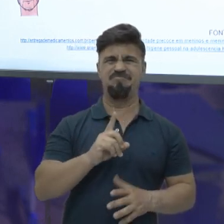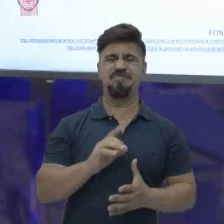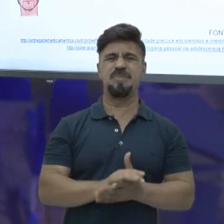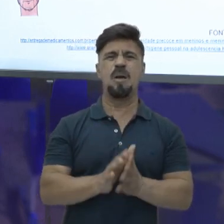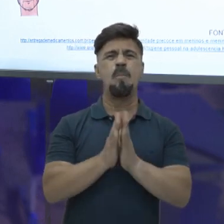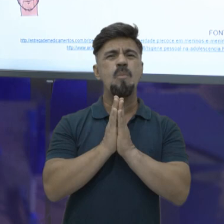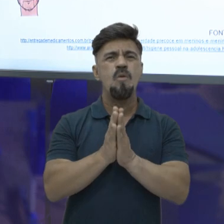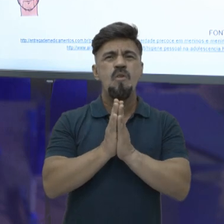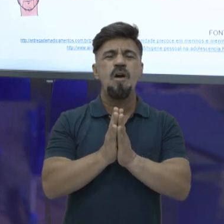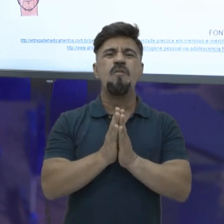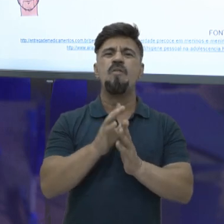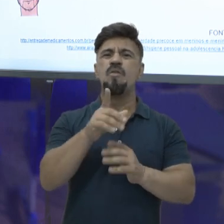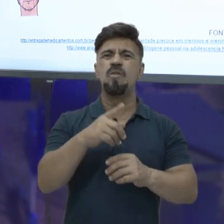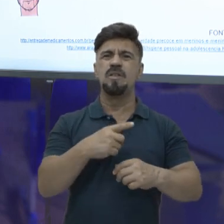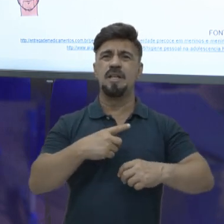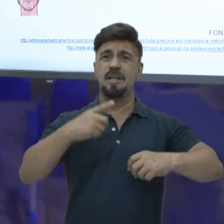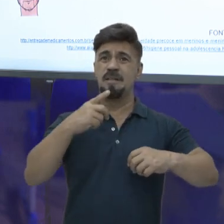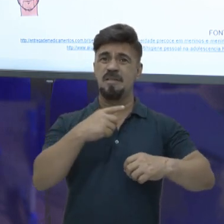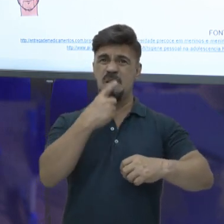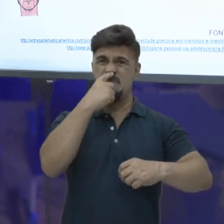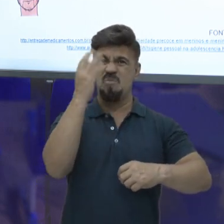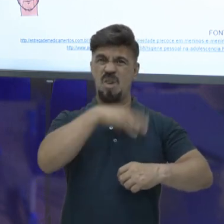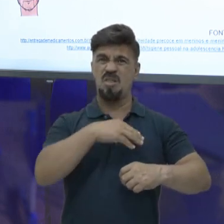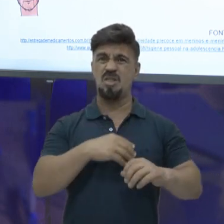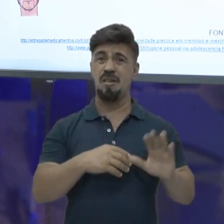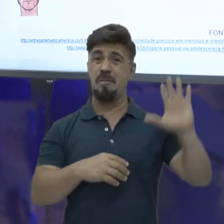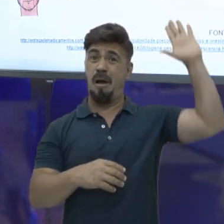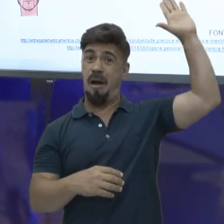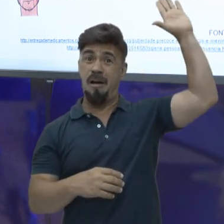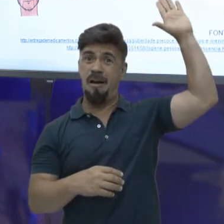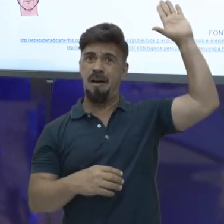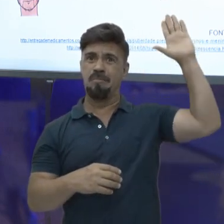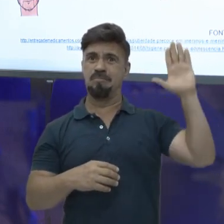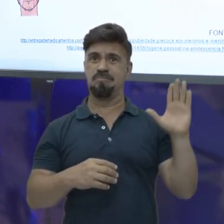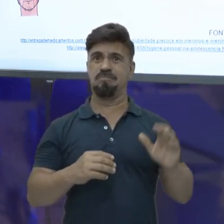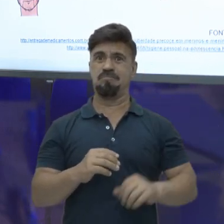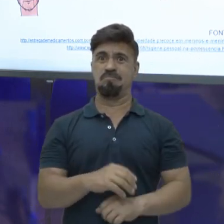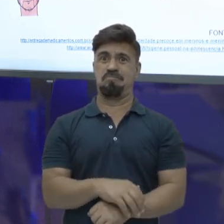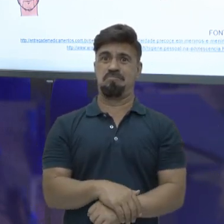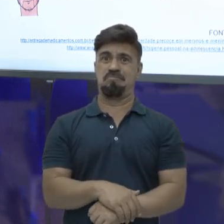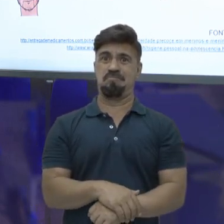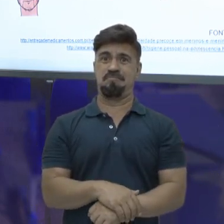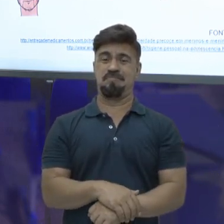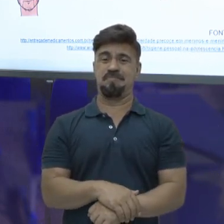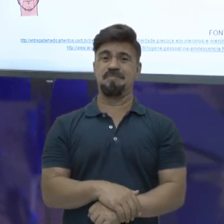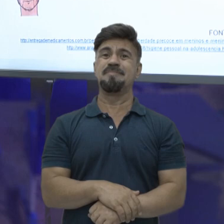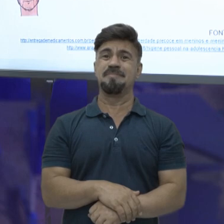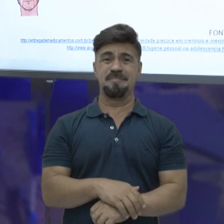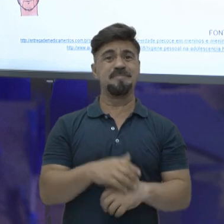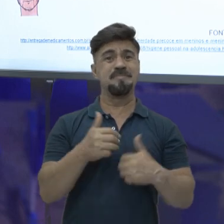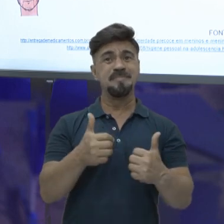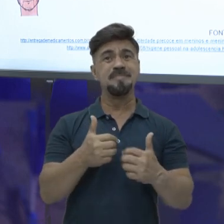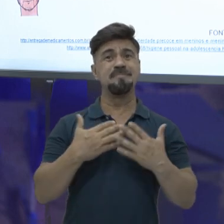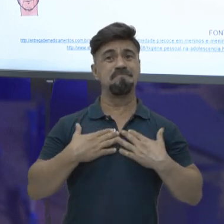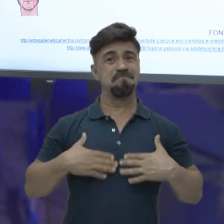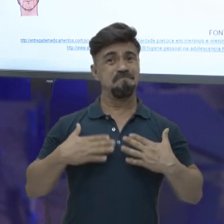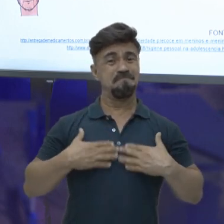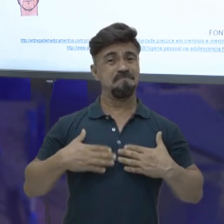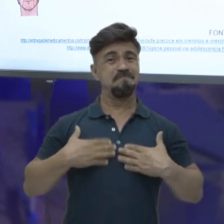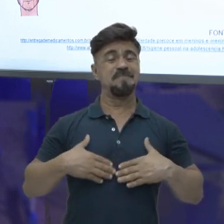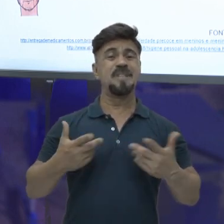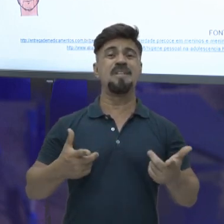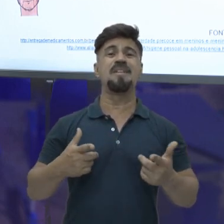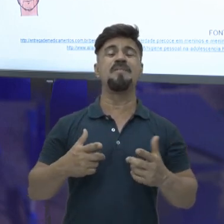favor, quando tiver com esse mau cheirinho, baixa os braços. Não pega o ônibus e bota a mão usando lá em cima, não. Você vai ficar tranquilo em